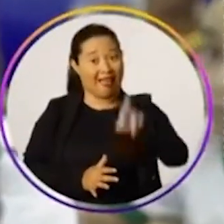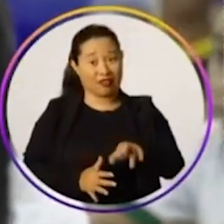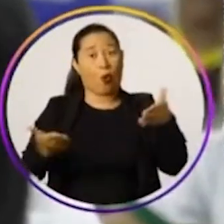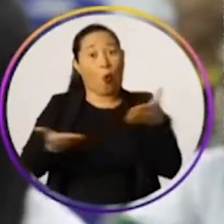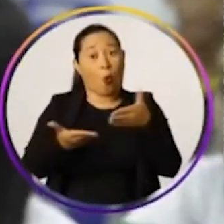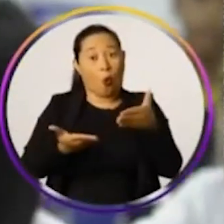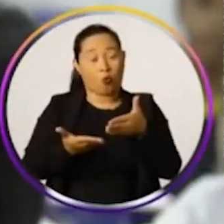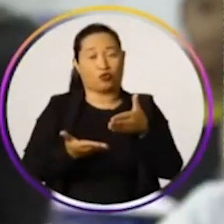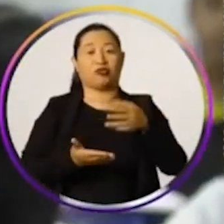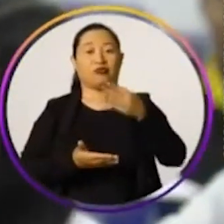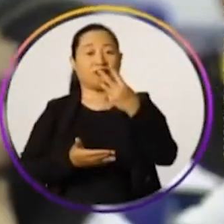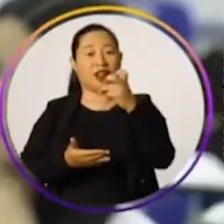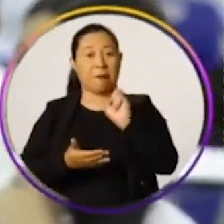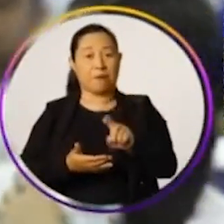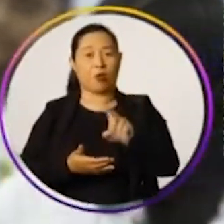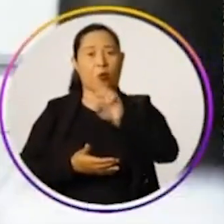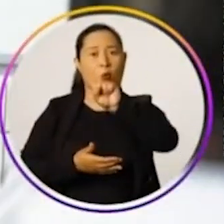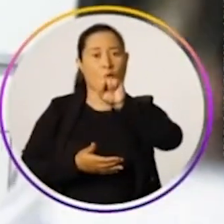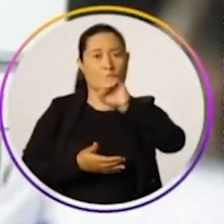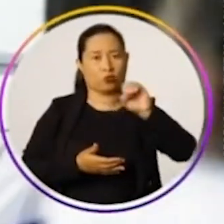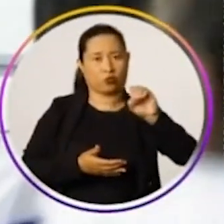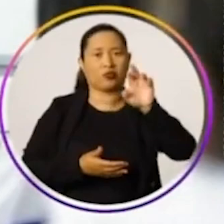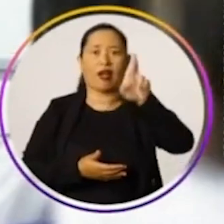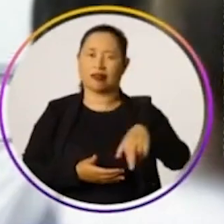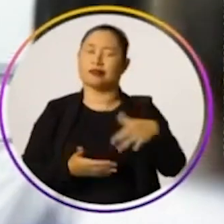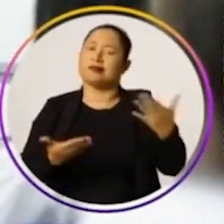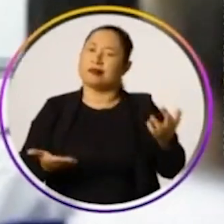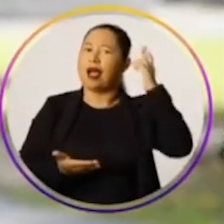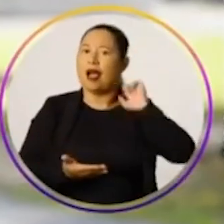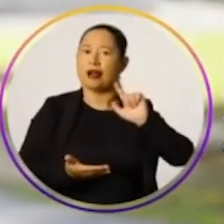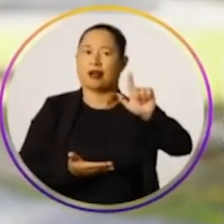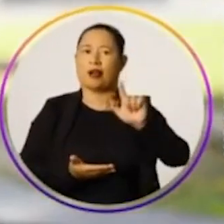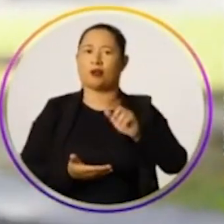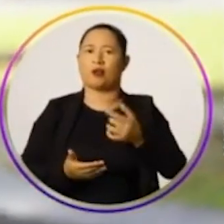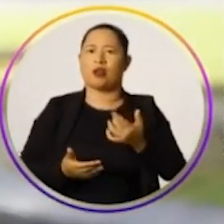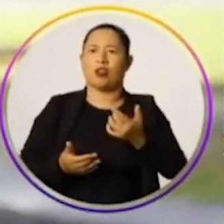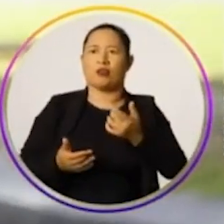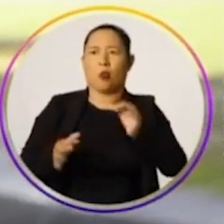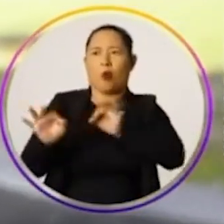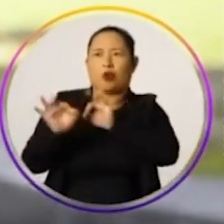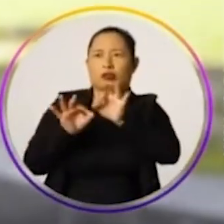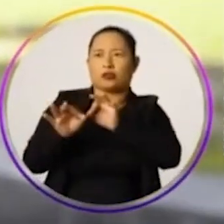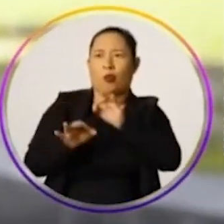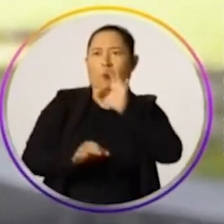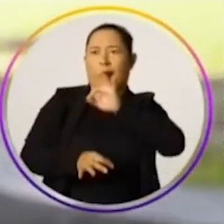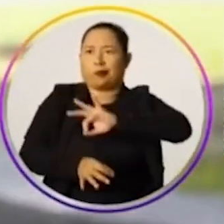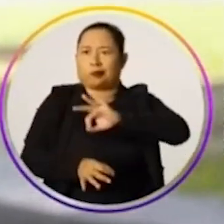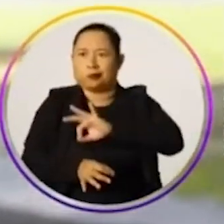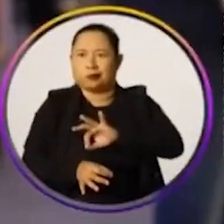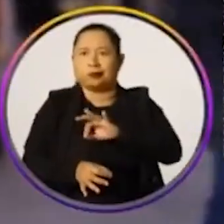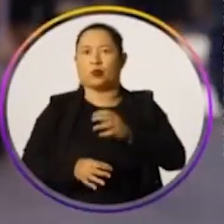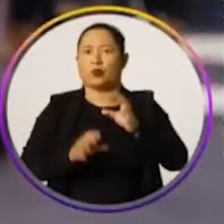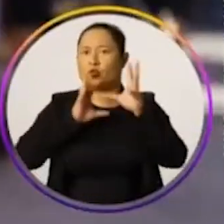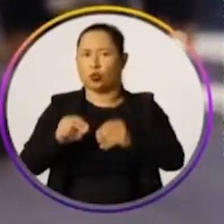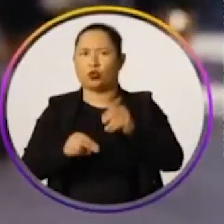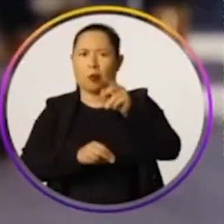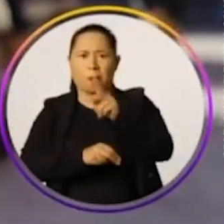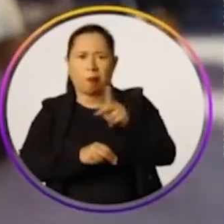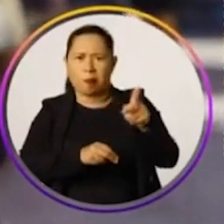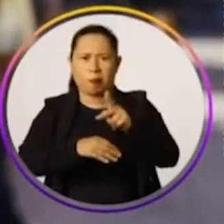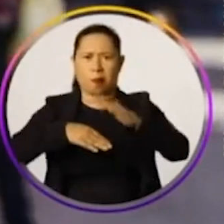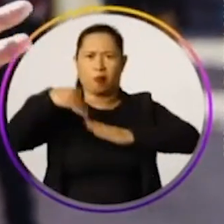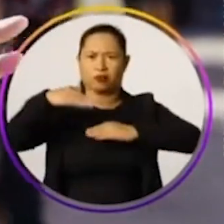reais. Hoje recebem mais de 3.800 reais. Raquel não reajustou o salário de todos os profissionais da